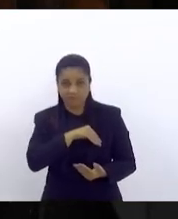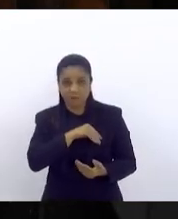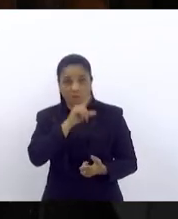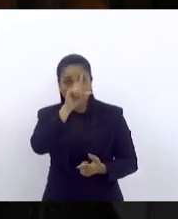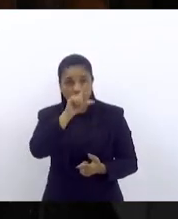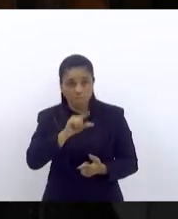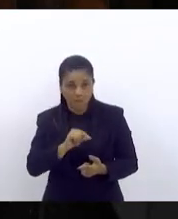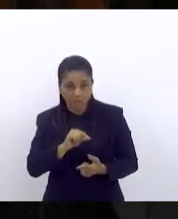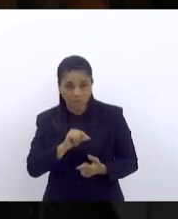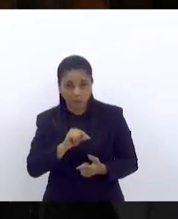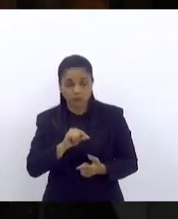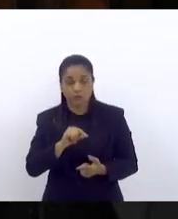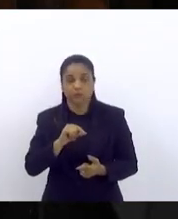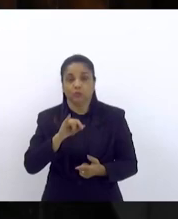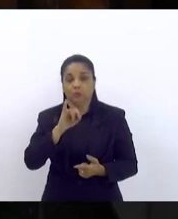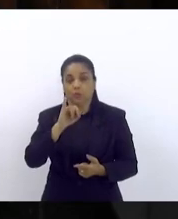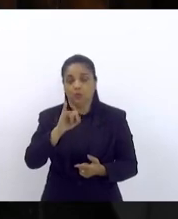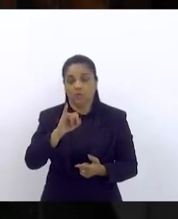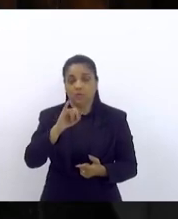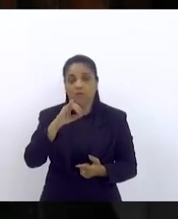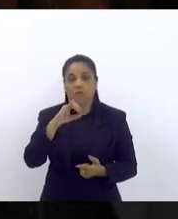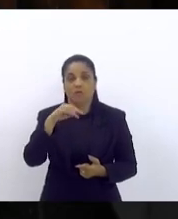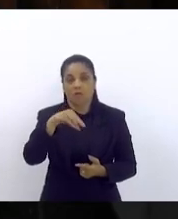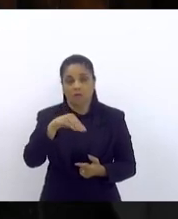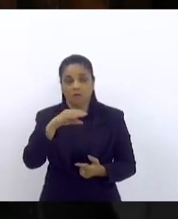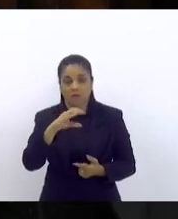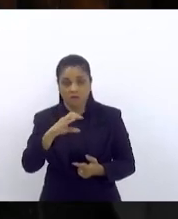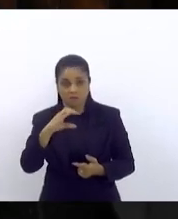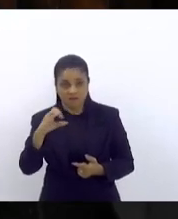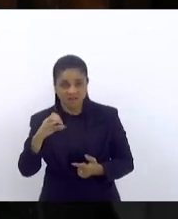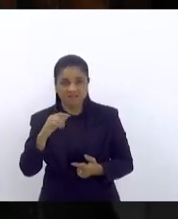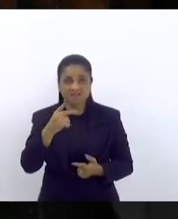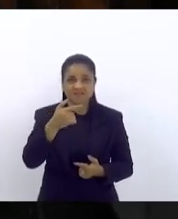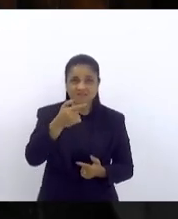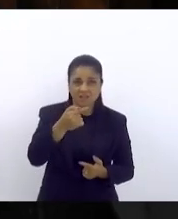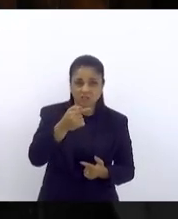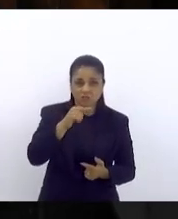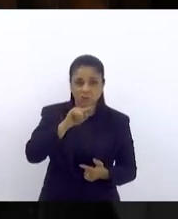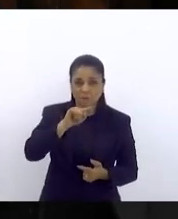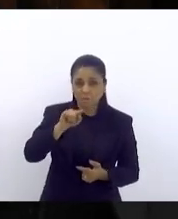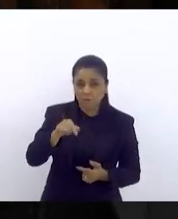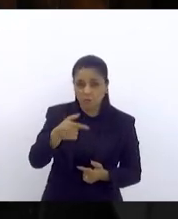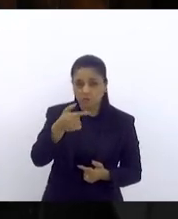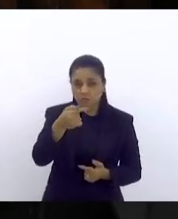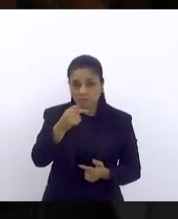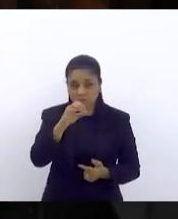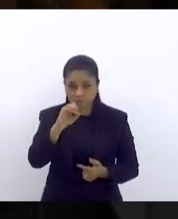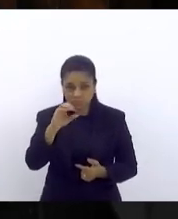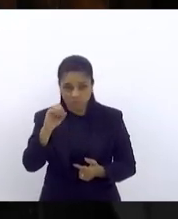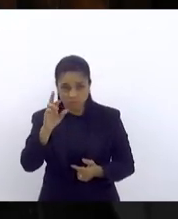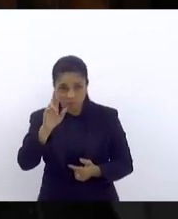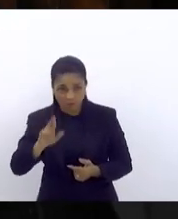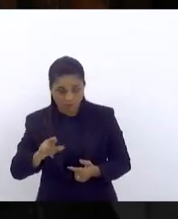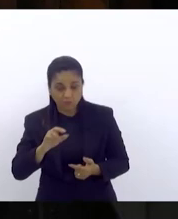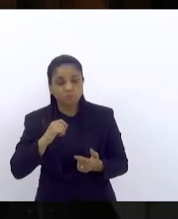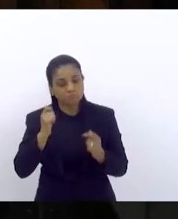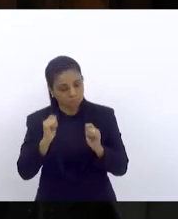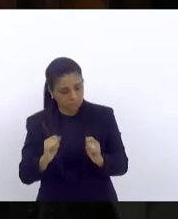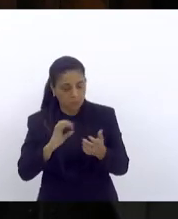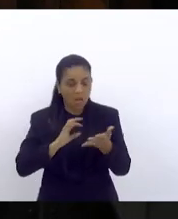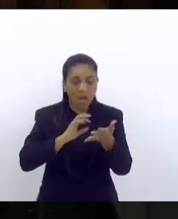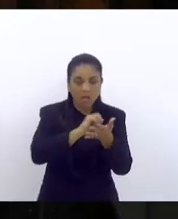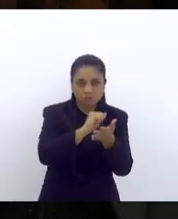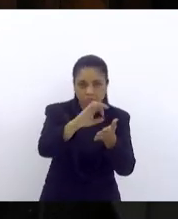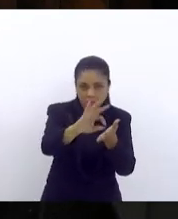o teto do INSS aproximadamente sete mil e quinhentos reais poderiam se cadastrar e continuar a